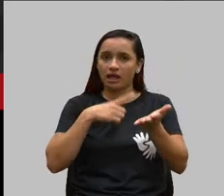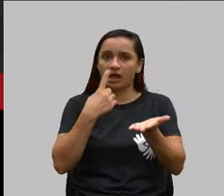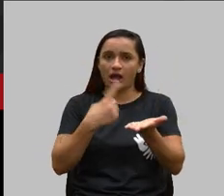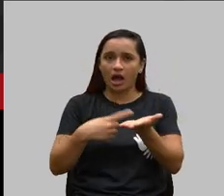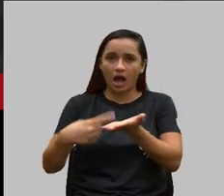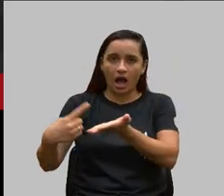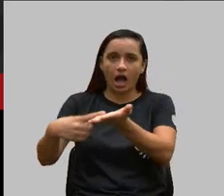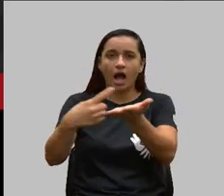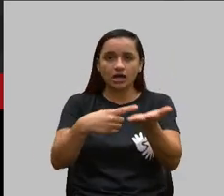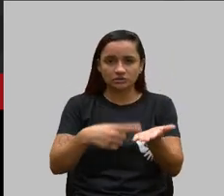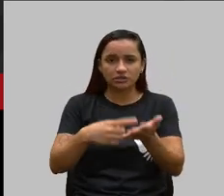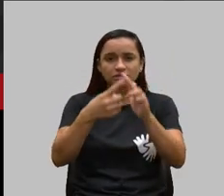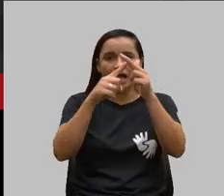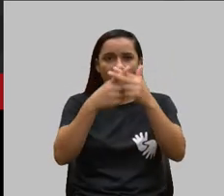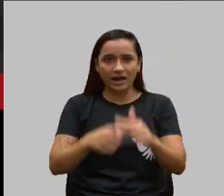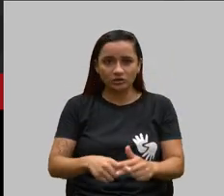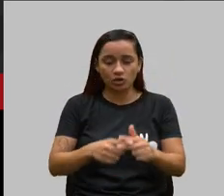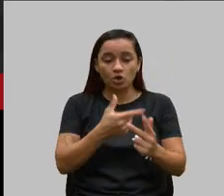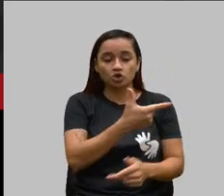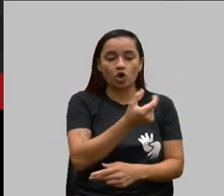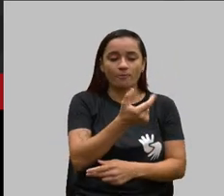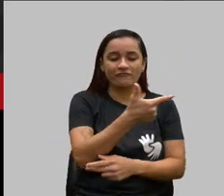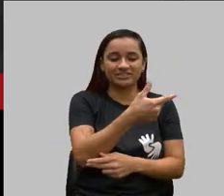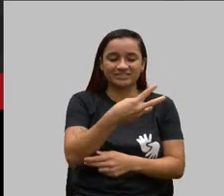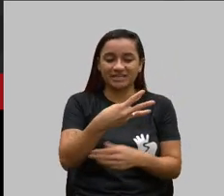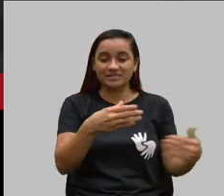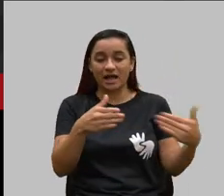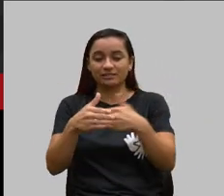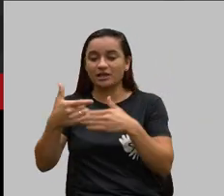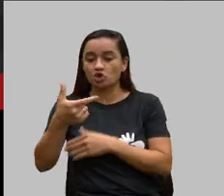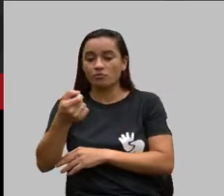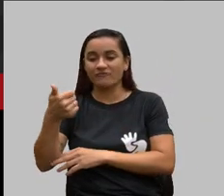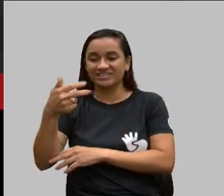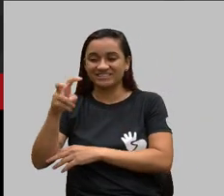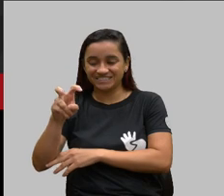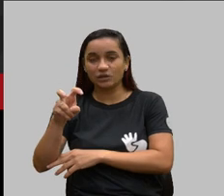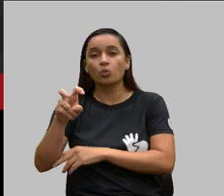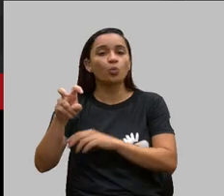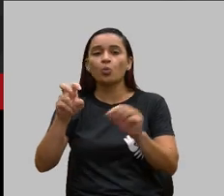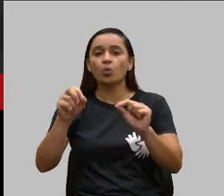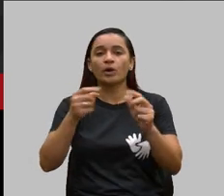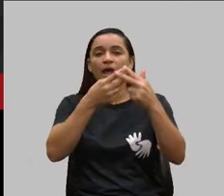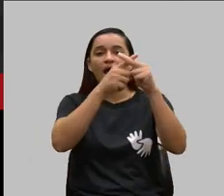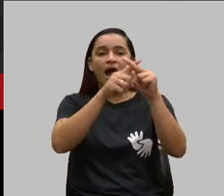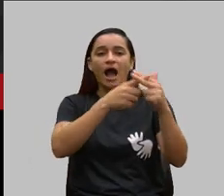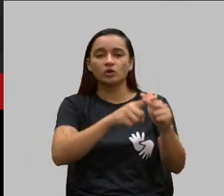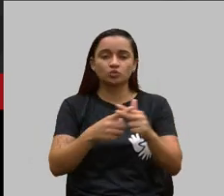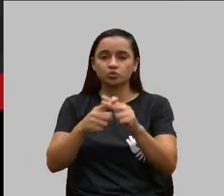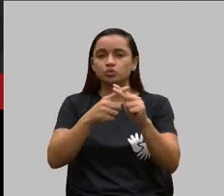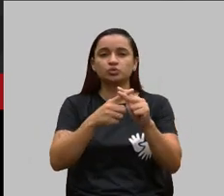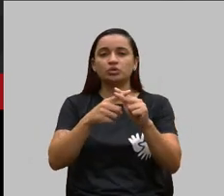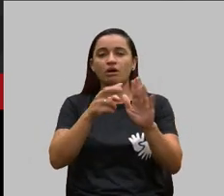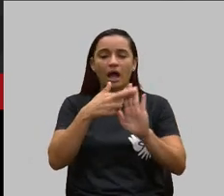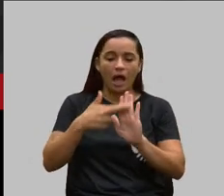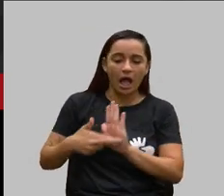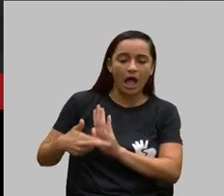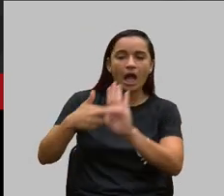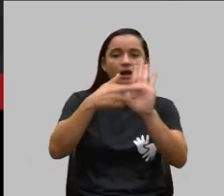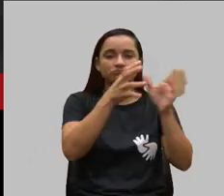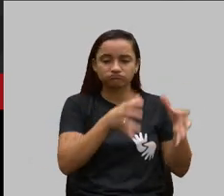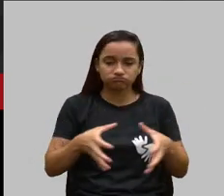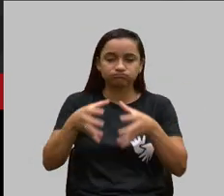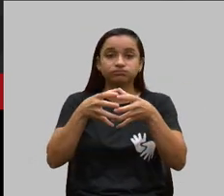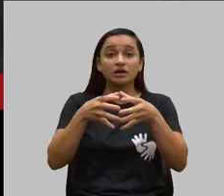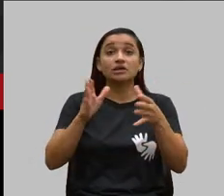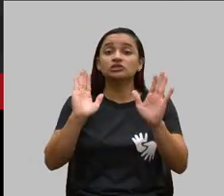2025 o aprimoramento das regras de reajuste coletivo. Esse estudo já começou e já tem algumas notas prontas